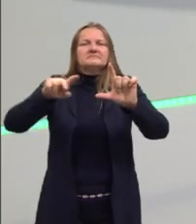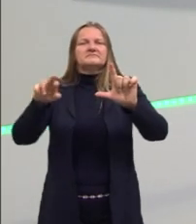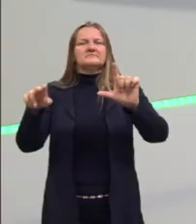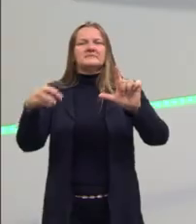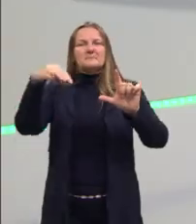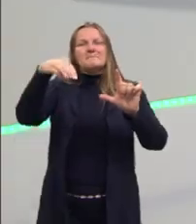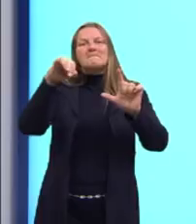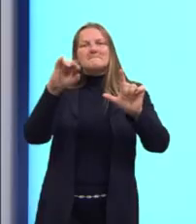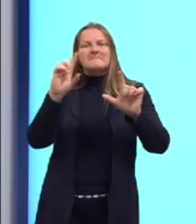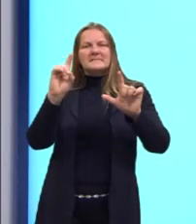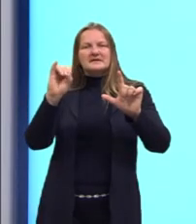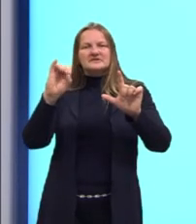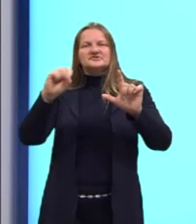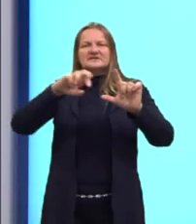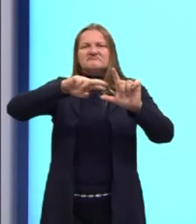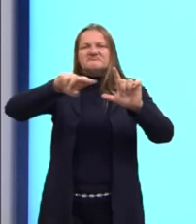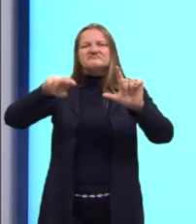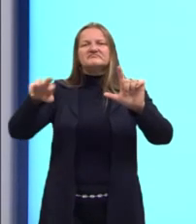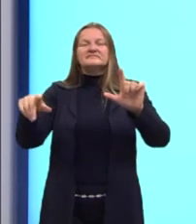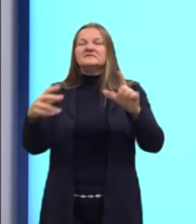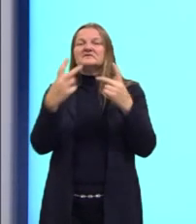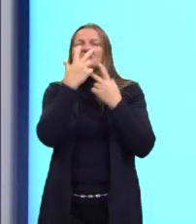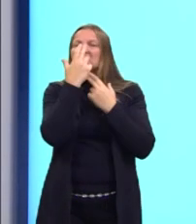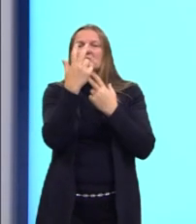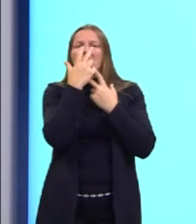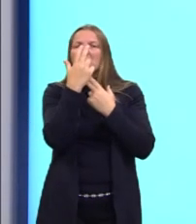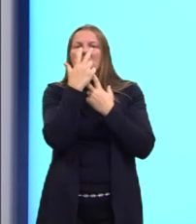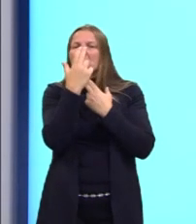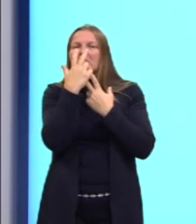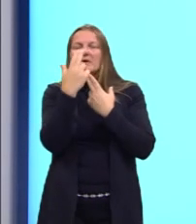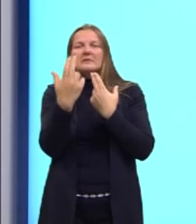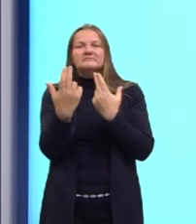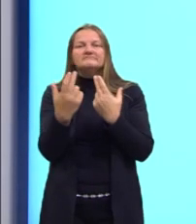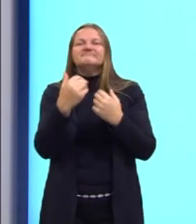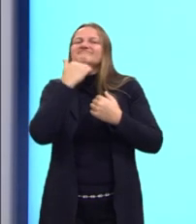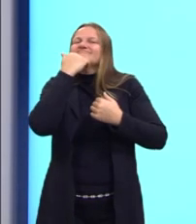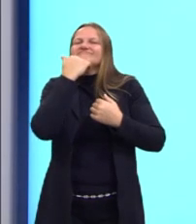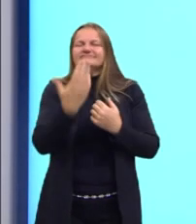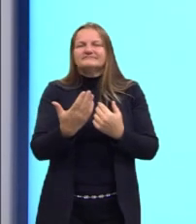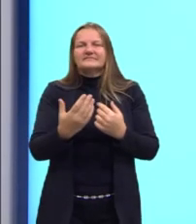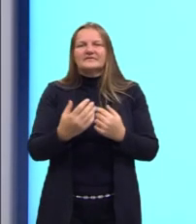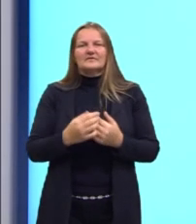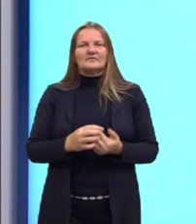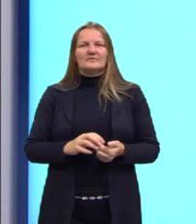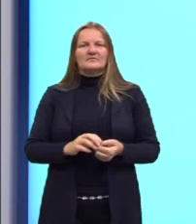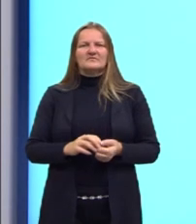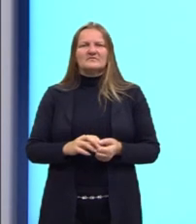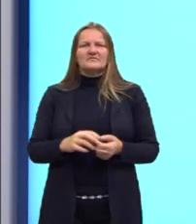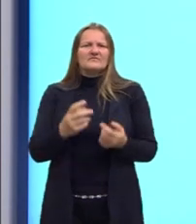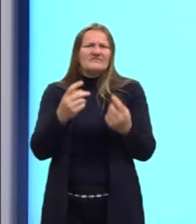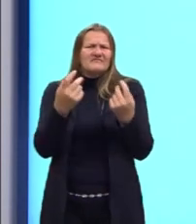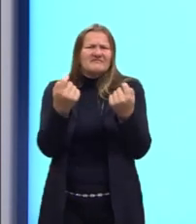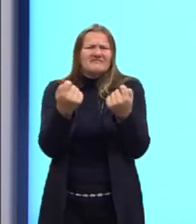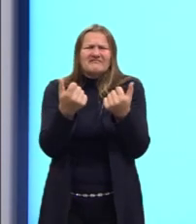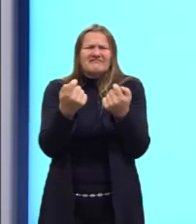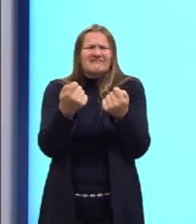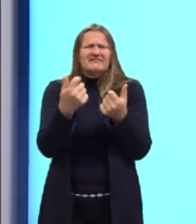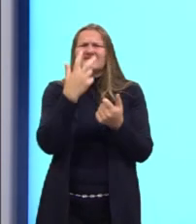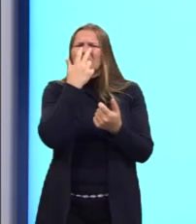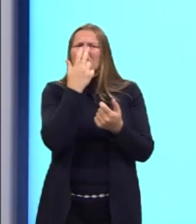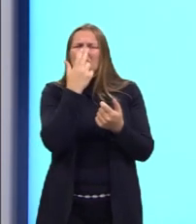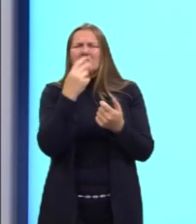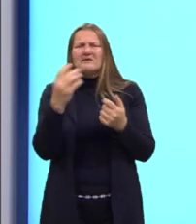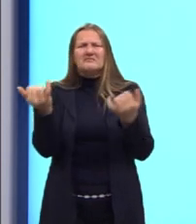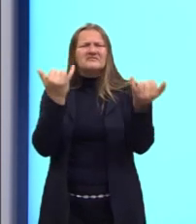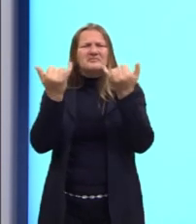aqui, batidas está entre aspas, porque essa é uma palavra que a gente usa na oralidade, uma forma coloquial de dizer que essas informações